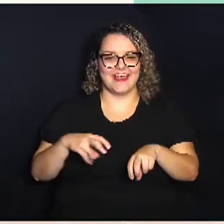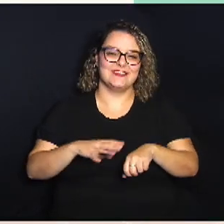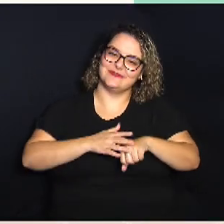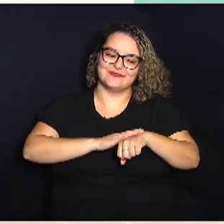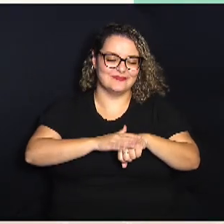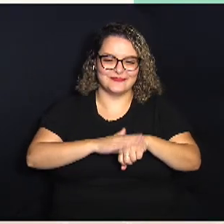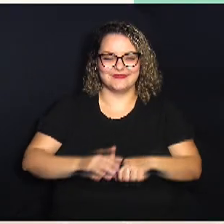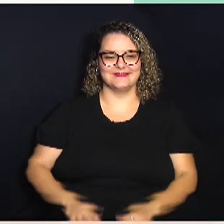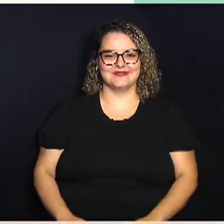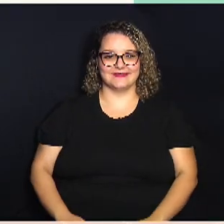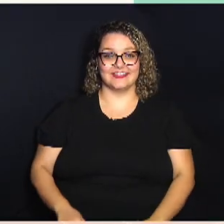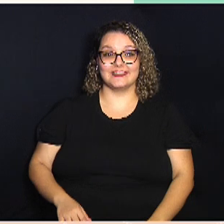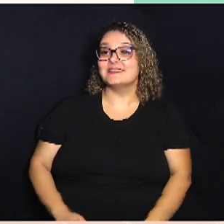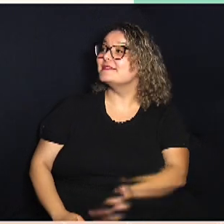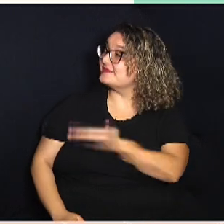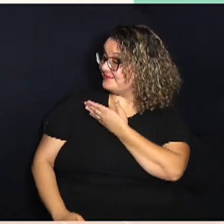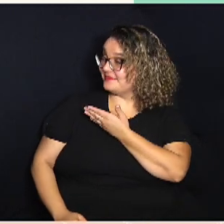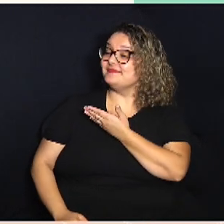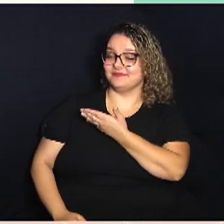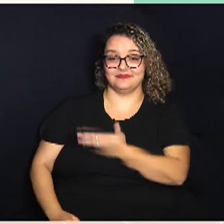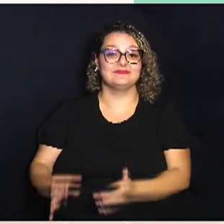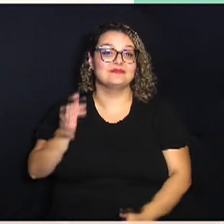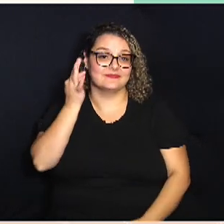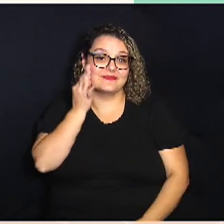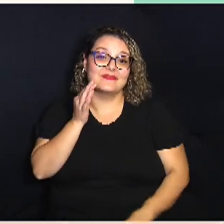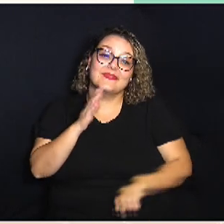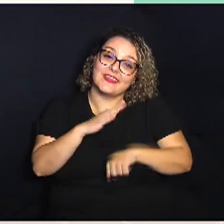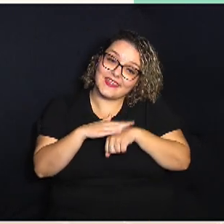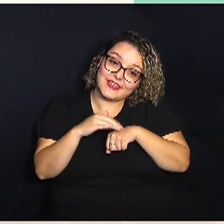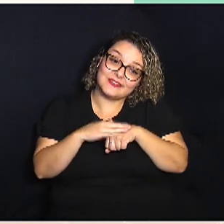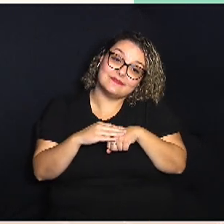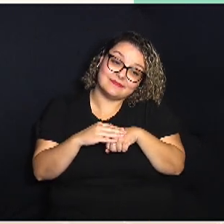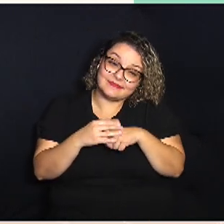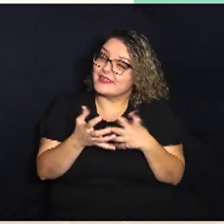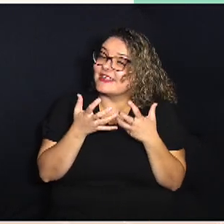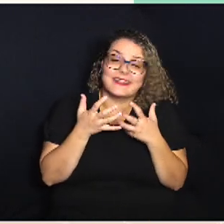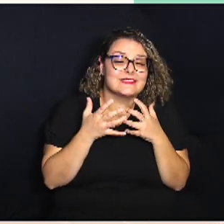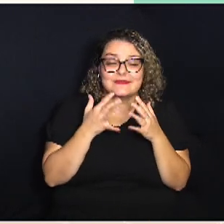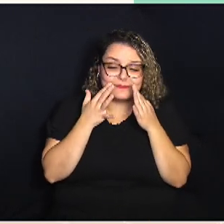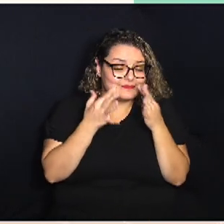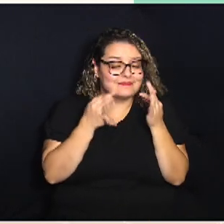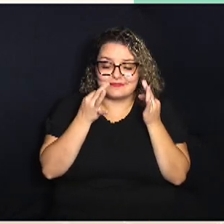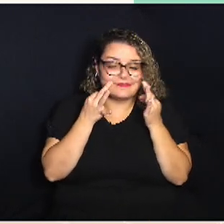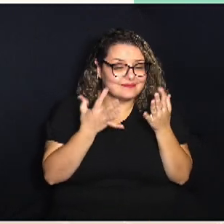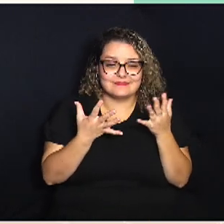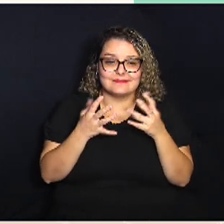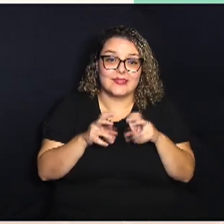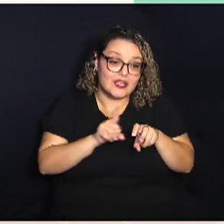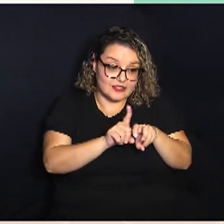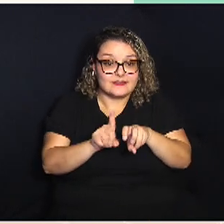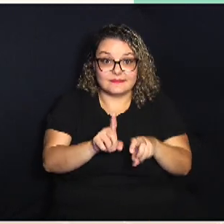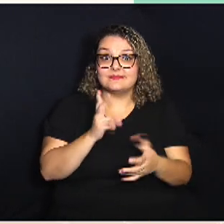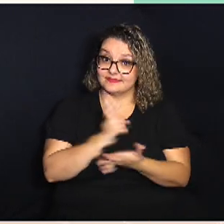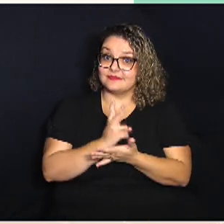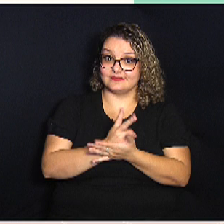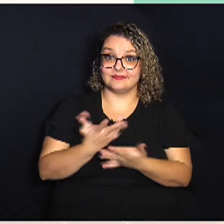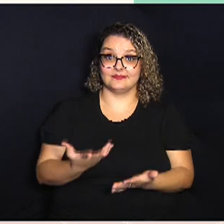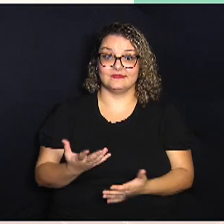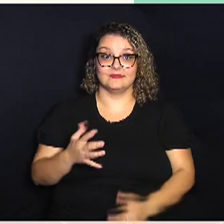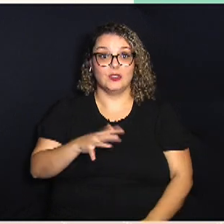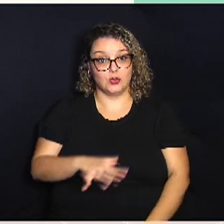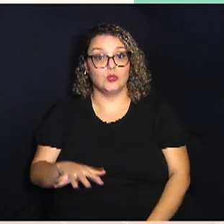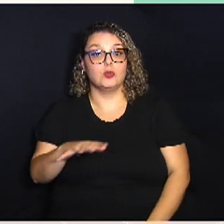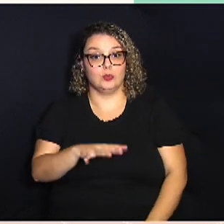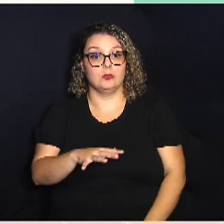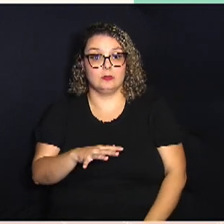Estela é uma cachorrinha muito carinhosa e carente que gosta de estar sempre em companhia humana no departamento